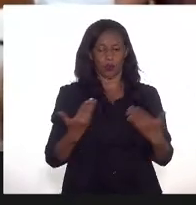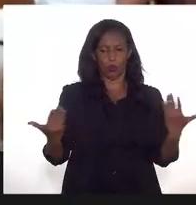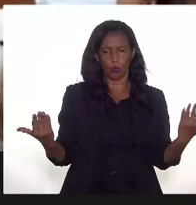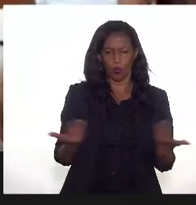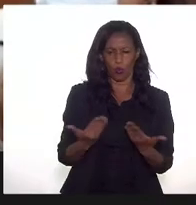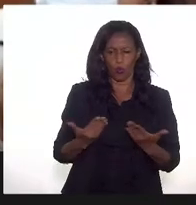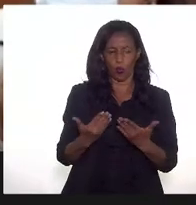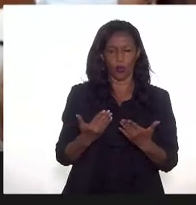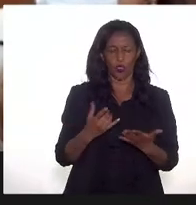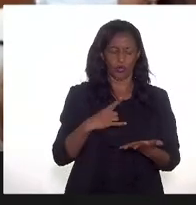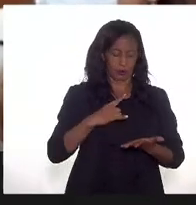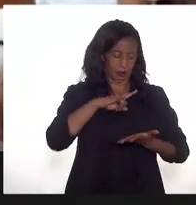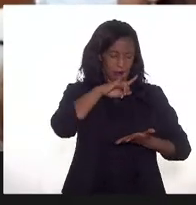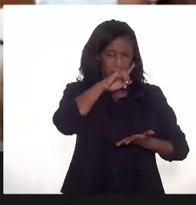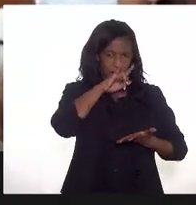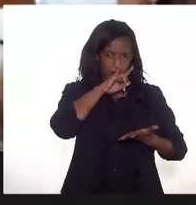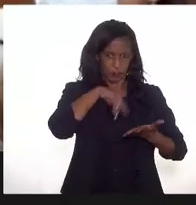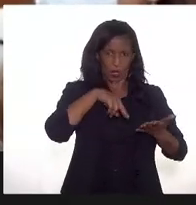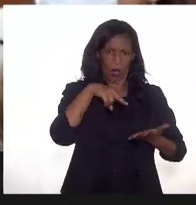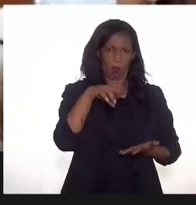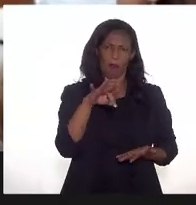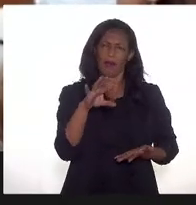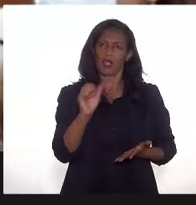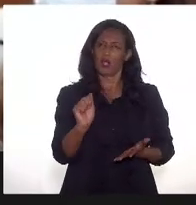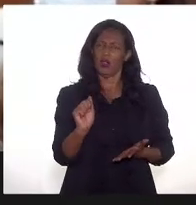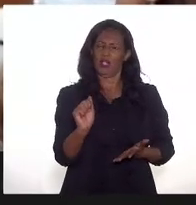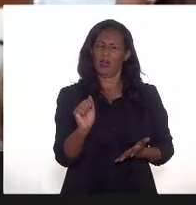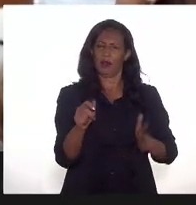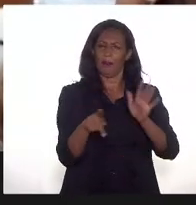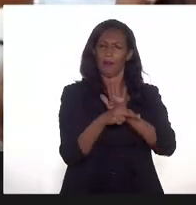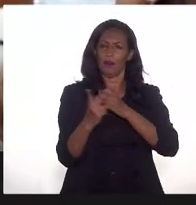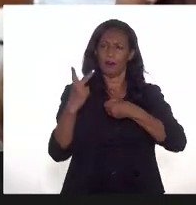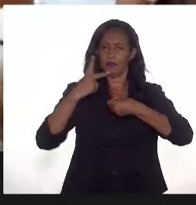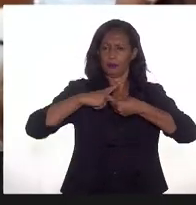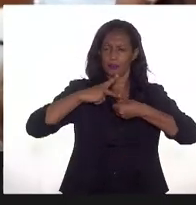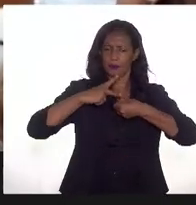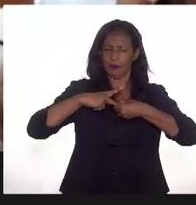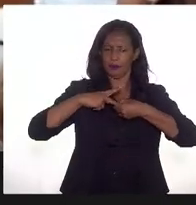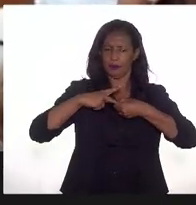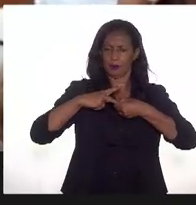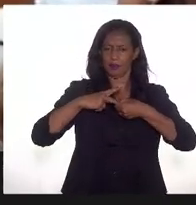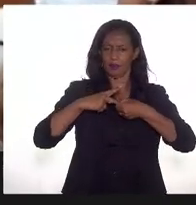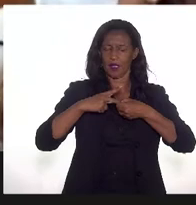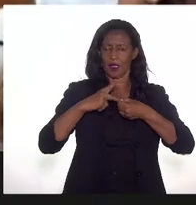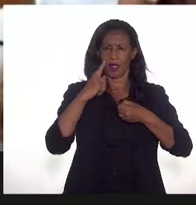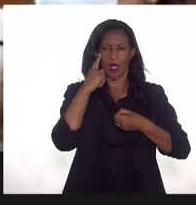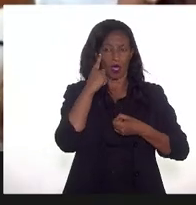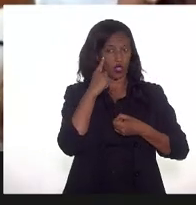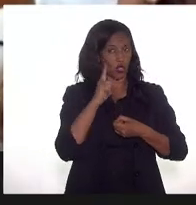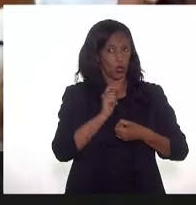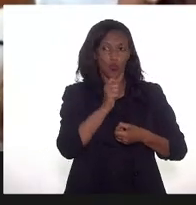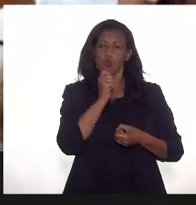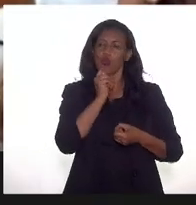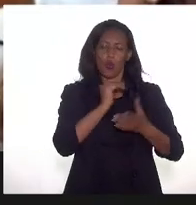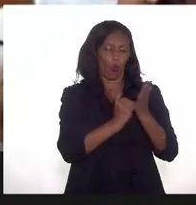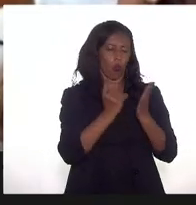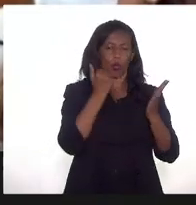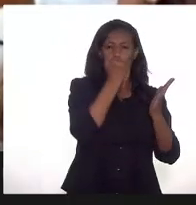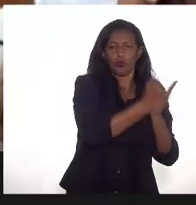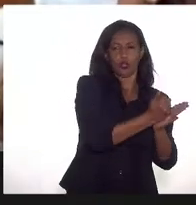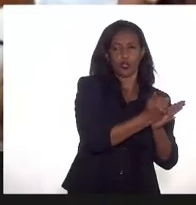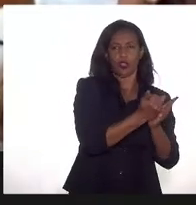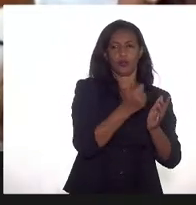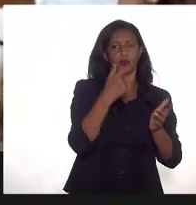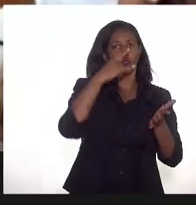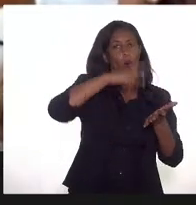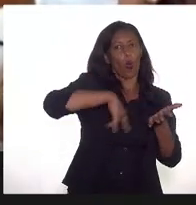saiu uma nota da Petrobras dizendo que eles estão indexando agora o Enrub, como é muito recente, a gente não recebeu o aditivo, não sei se esses contratos já estão